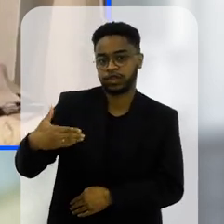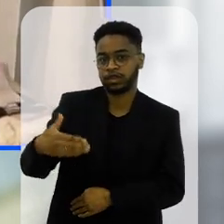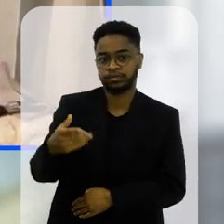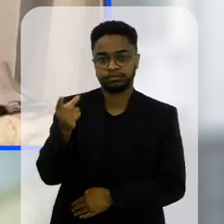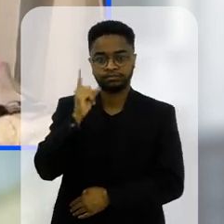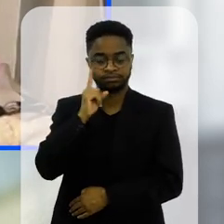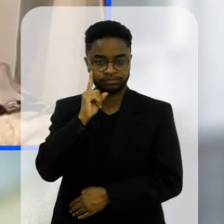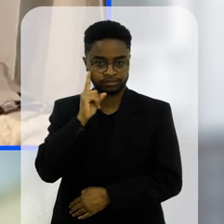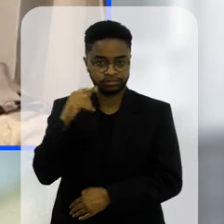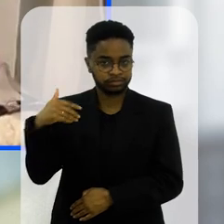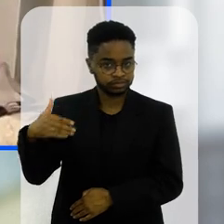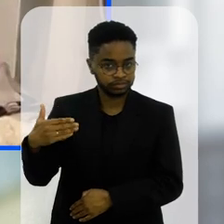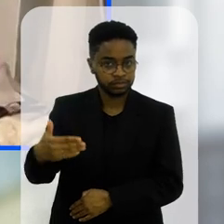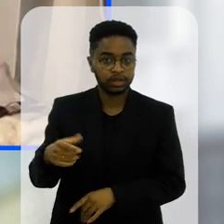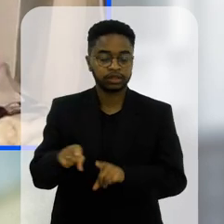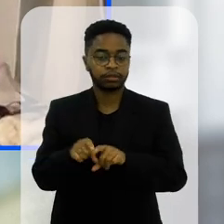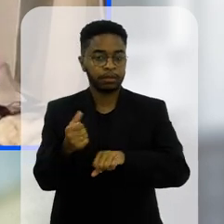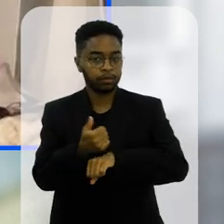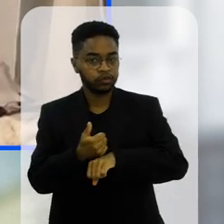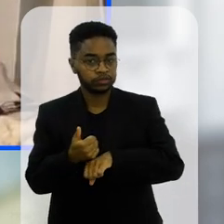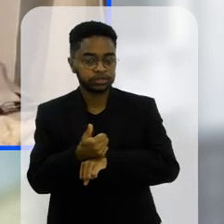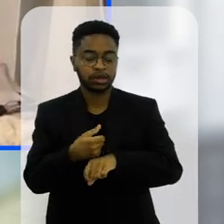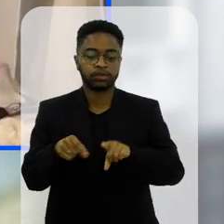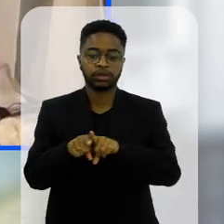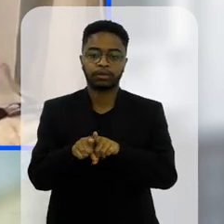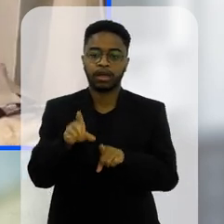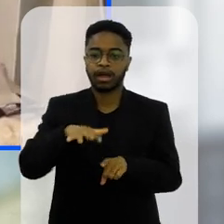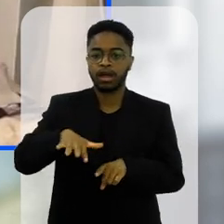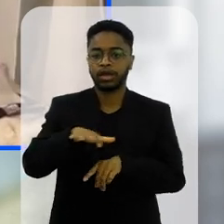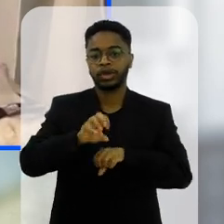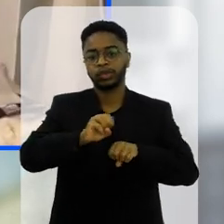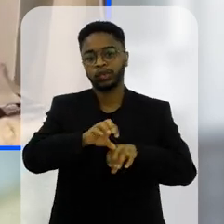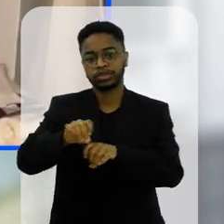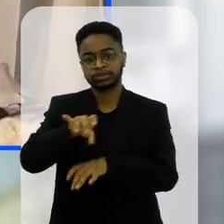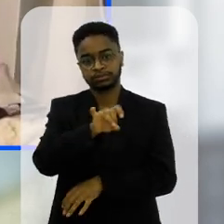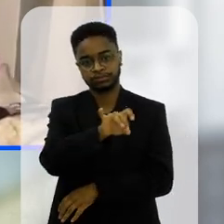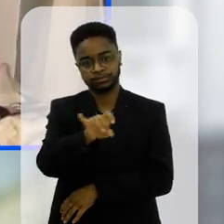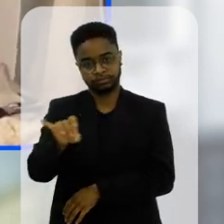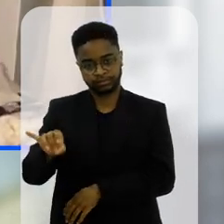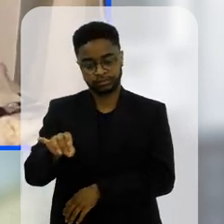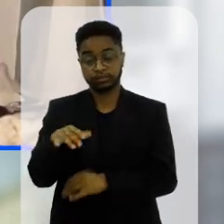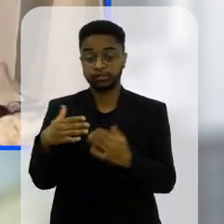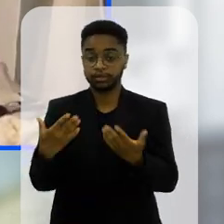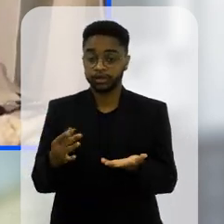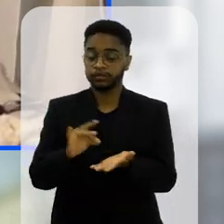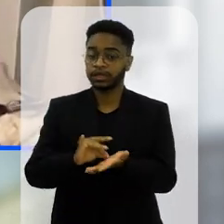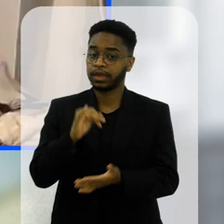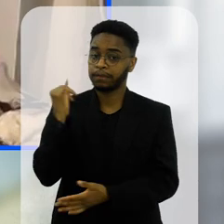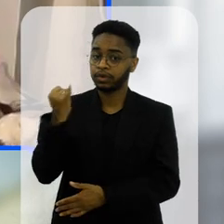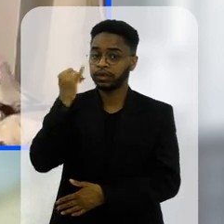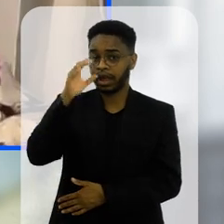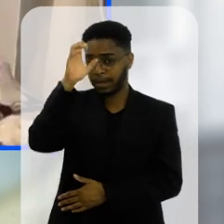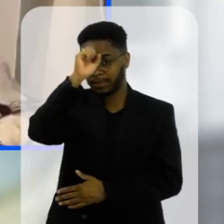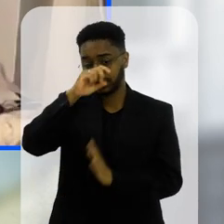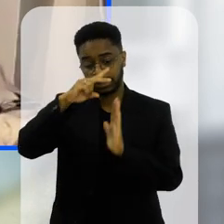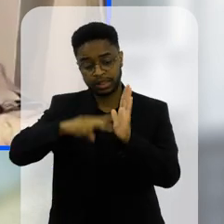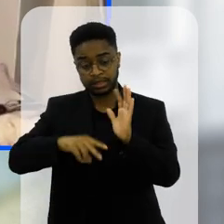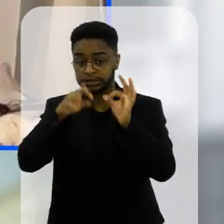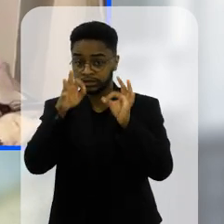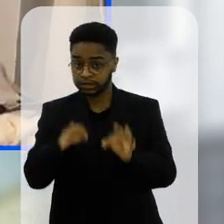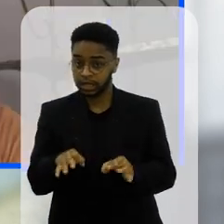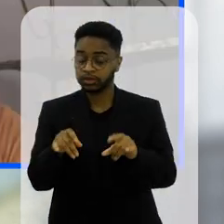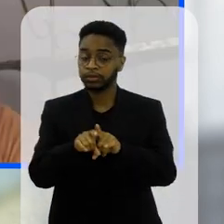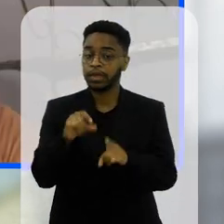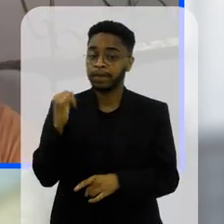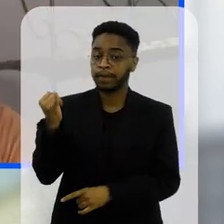cotidiana na vida profissional na vida educacional desses alunos então assim é importante que eles aprendam a ler corretamente